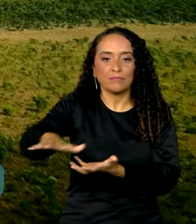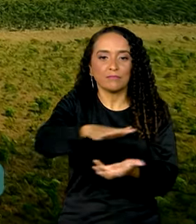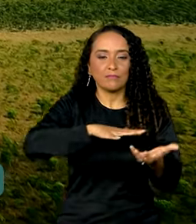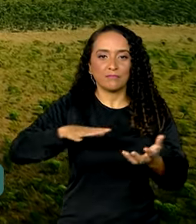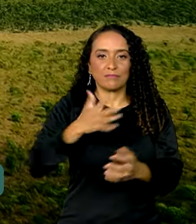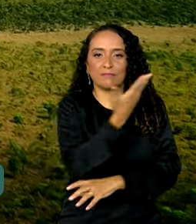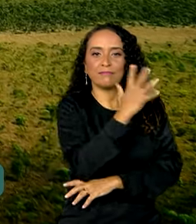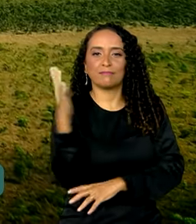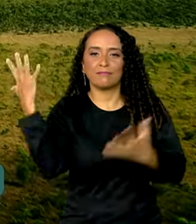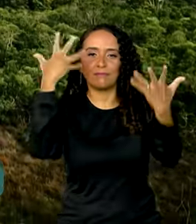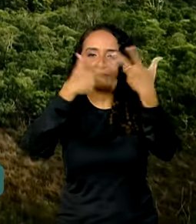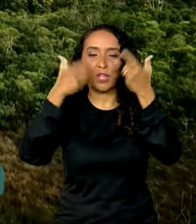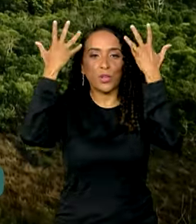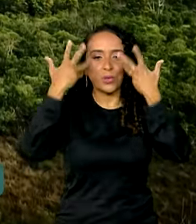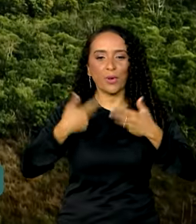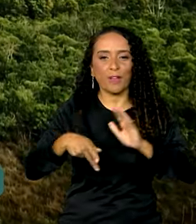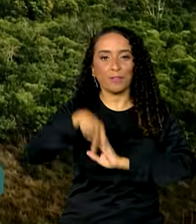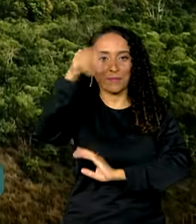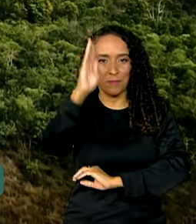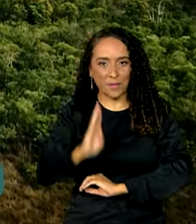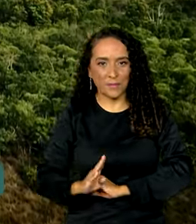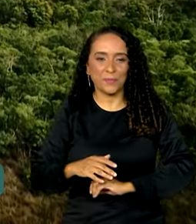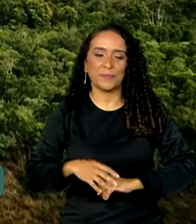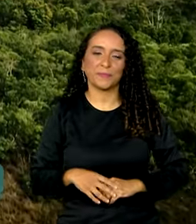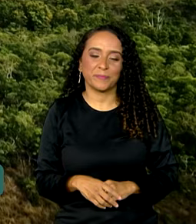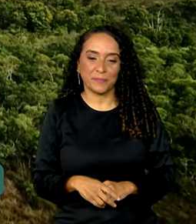belezas naturais do nosso país.